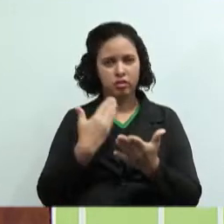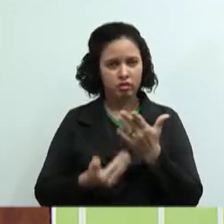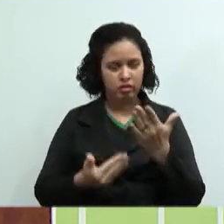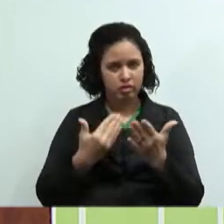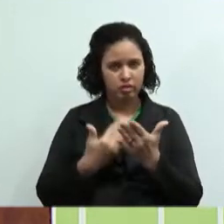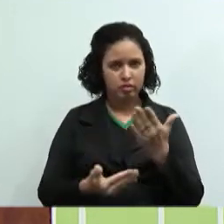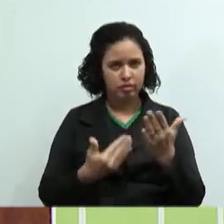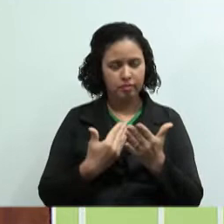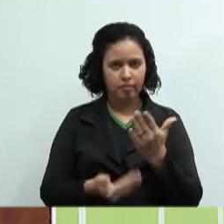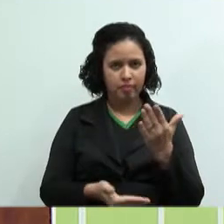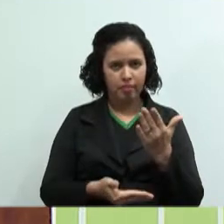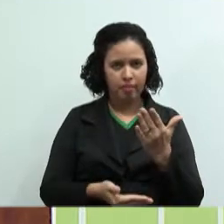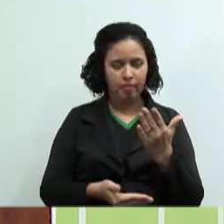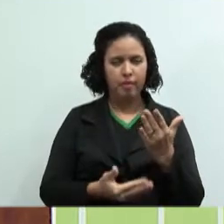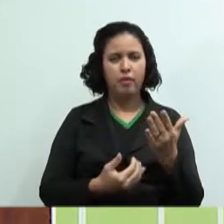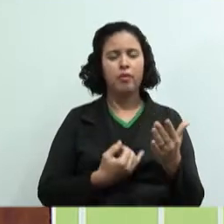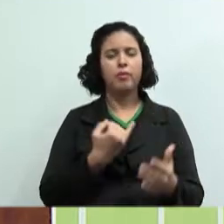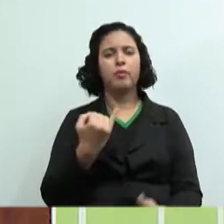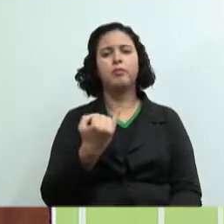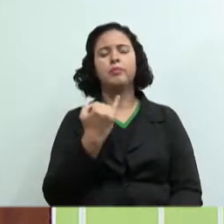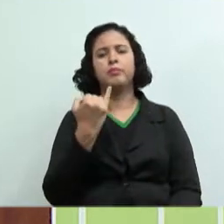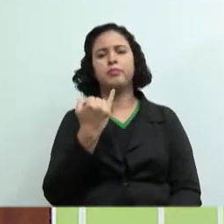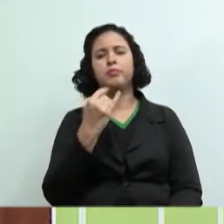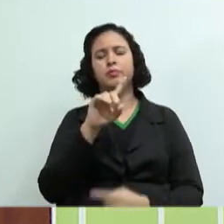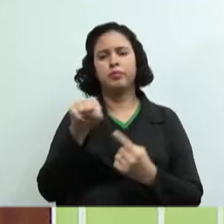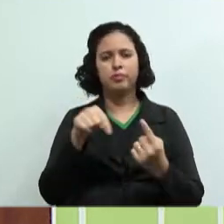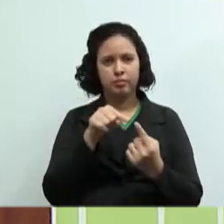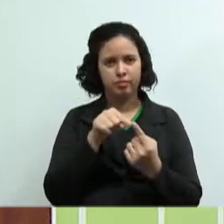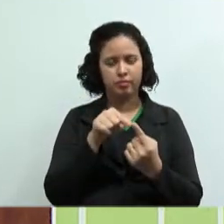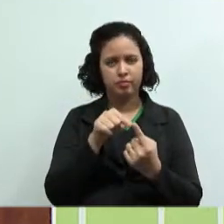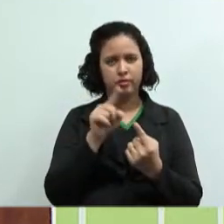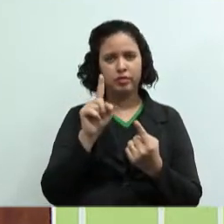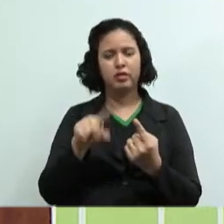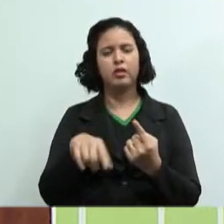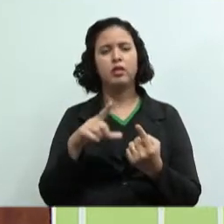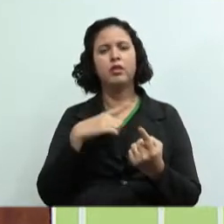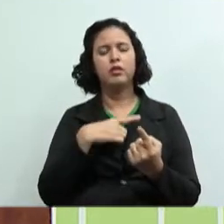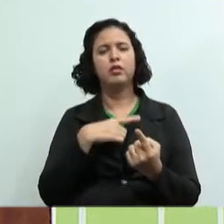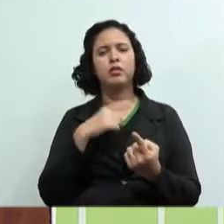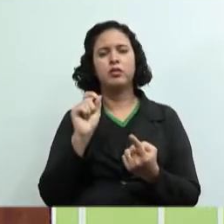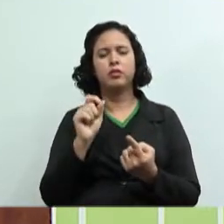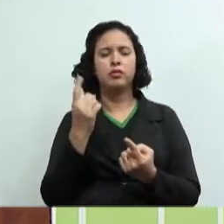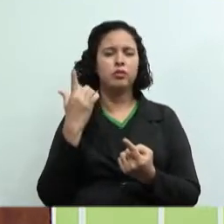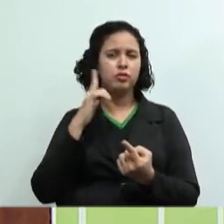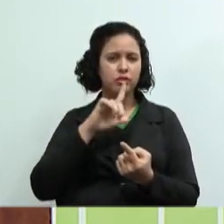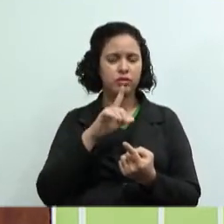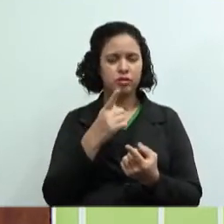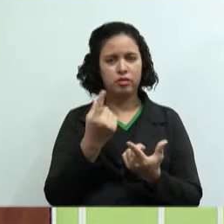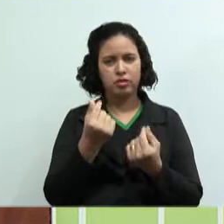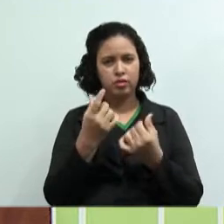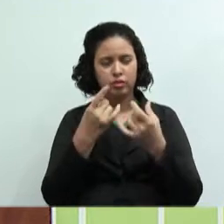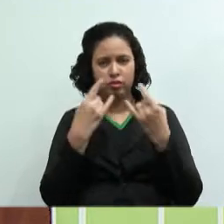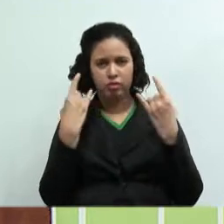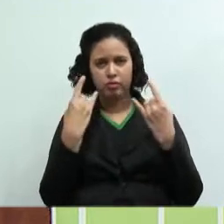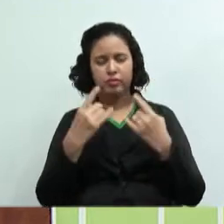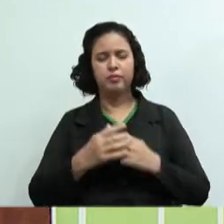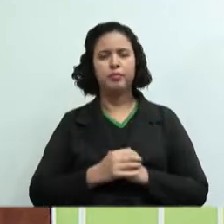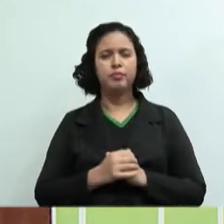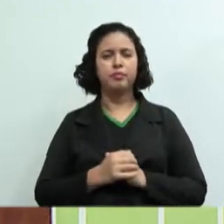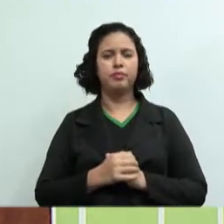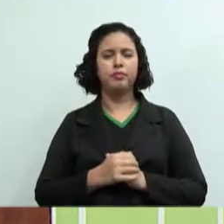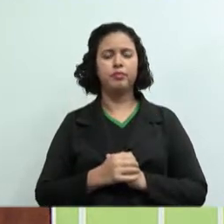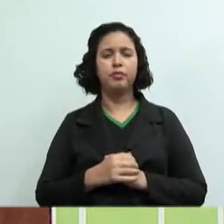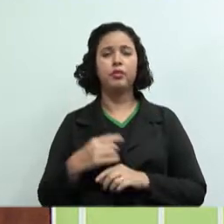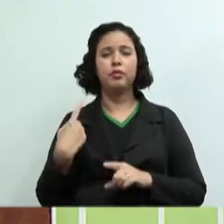objetivo da cooperativa não é isso, é ter um ganho na produção do seu produto. Então, ela é, por que a gente